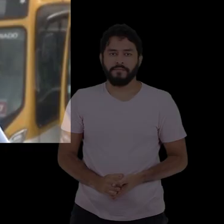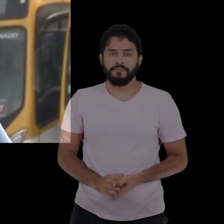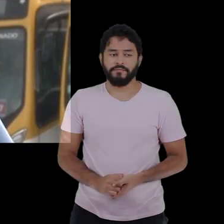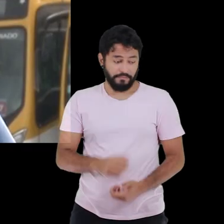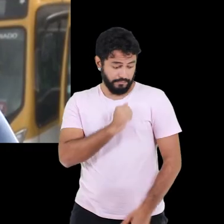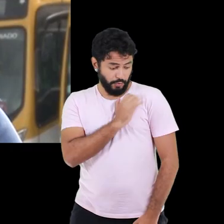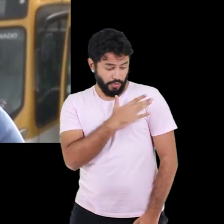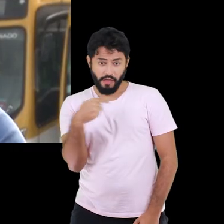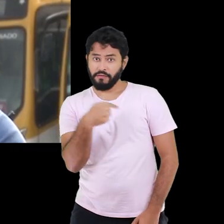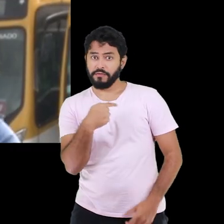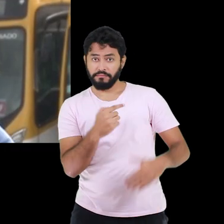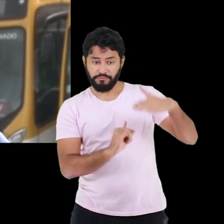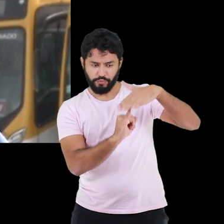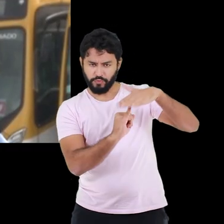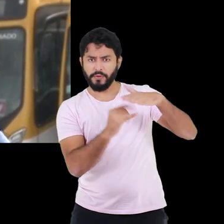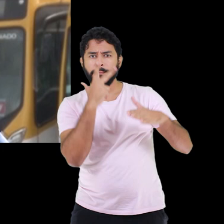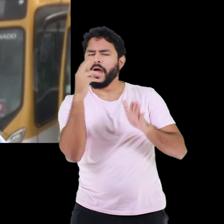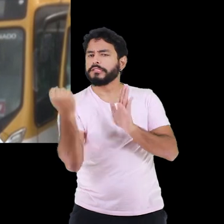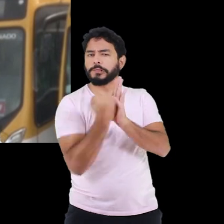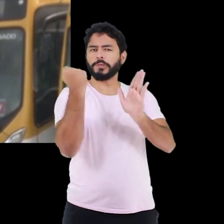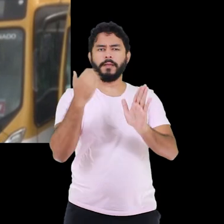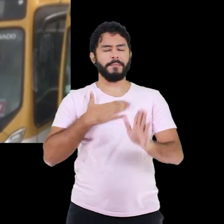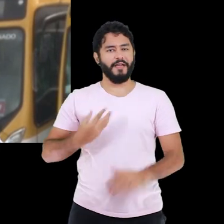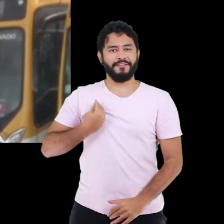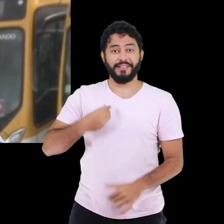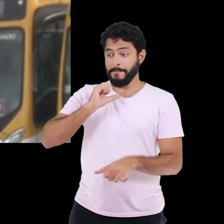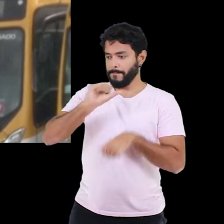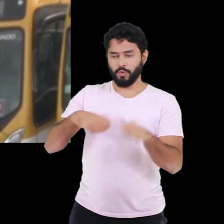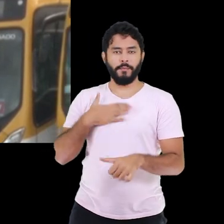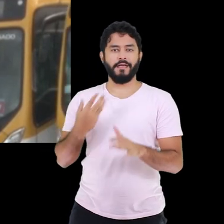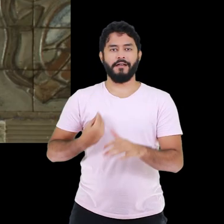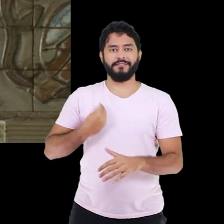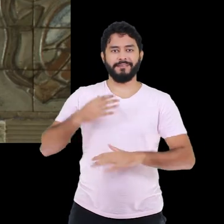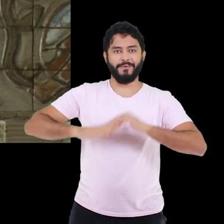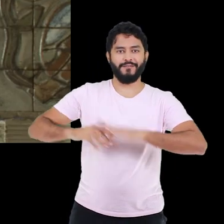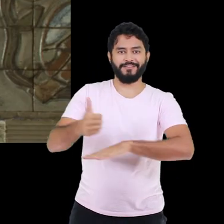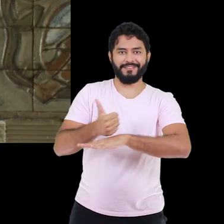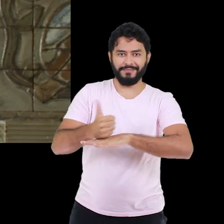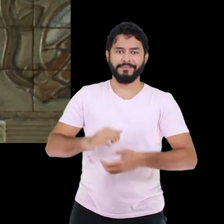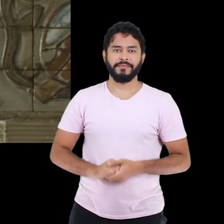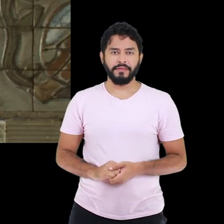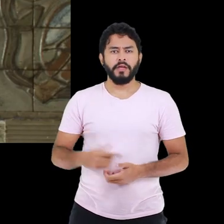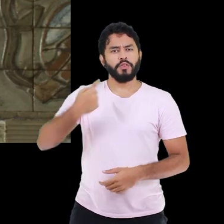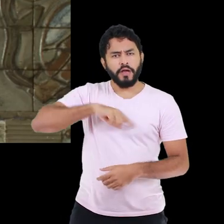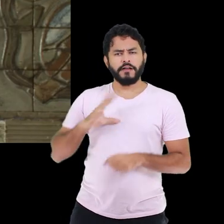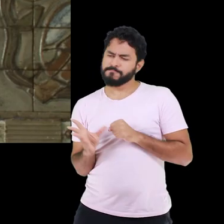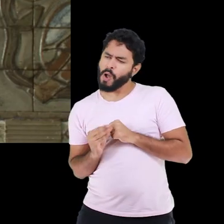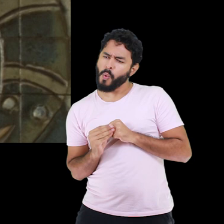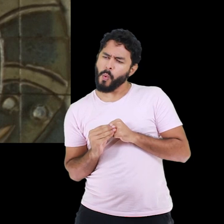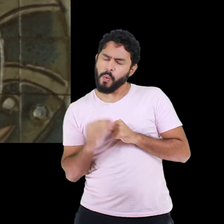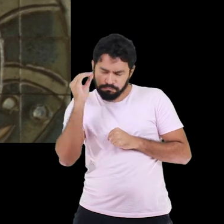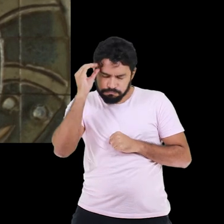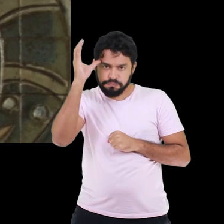O IEF, ele é um marco na minha vida, ele transformou a minha vida profissional. A gente vai carregando essa bagagem para a nossa